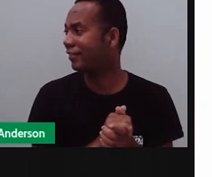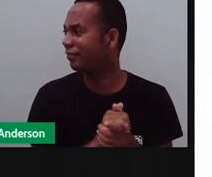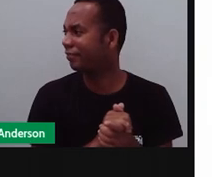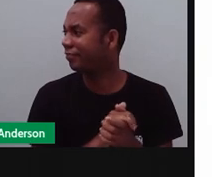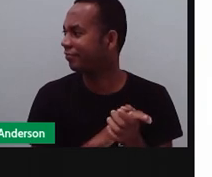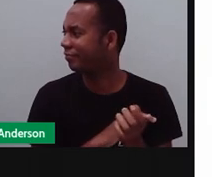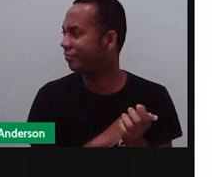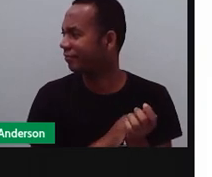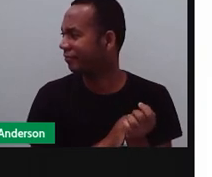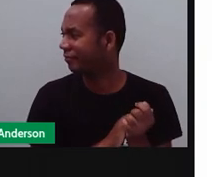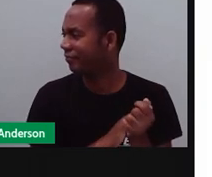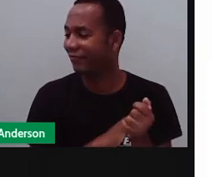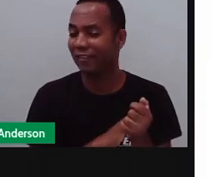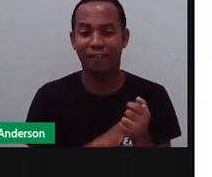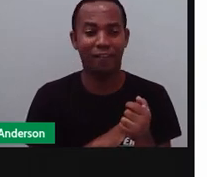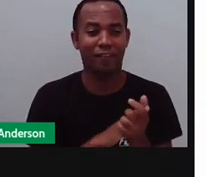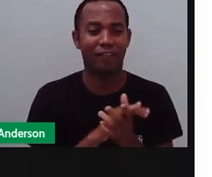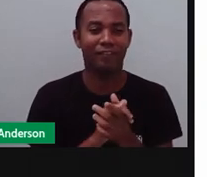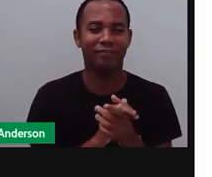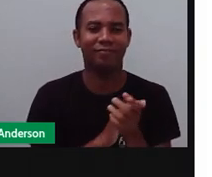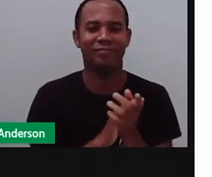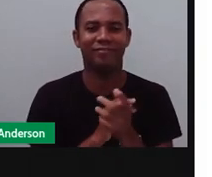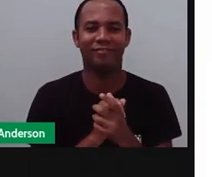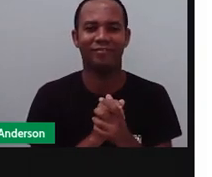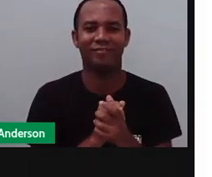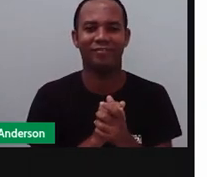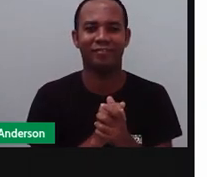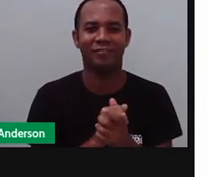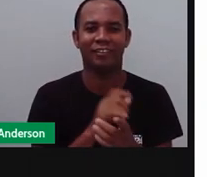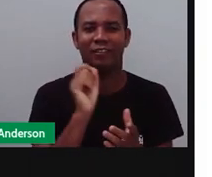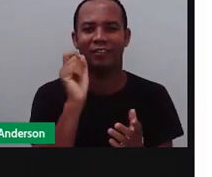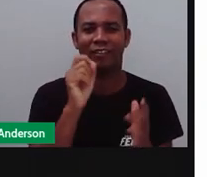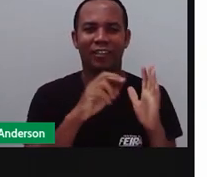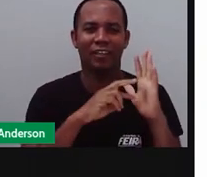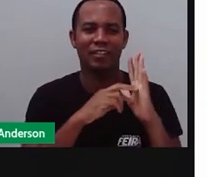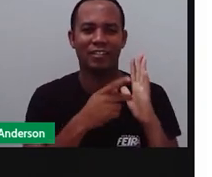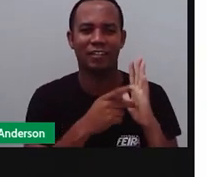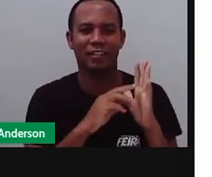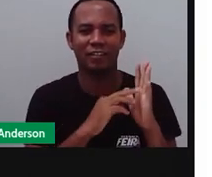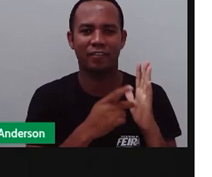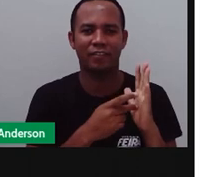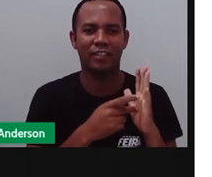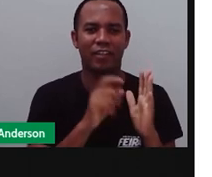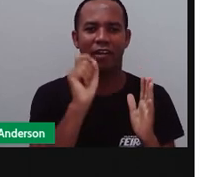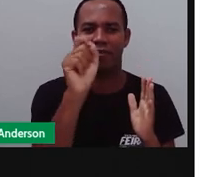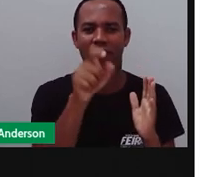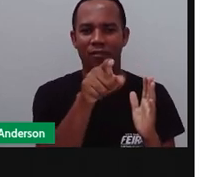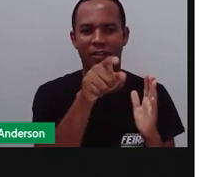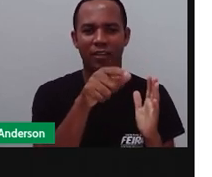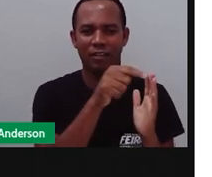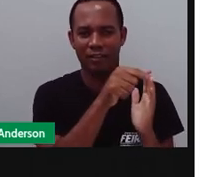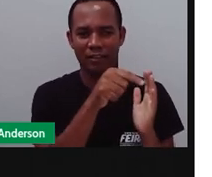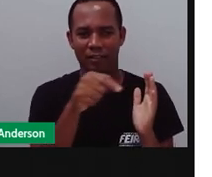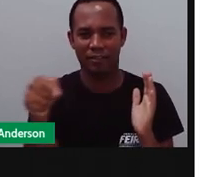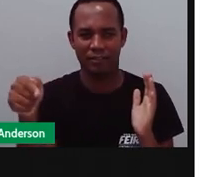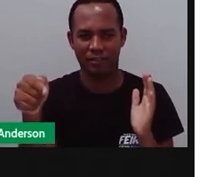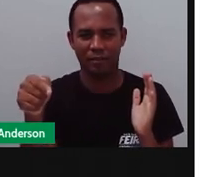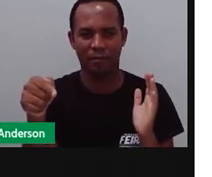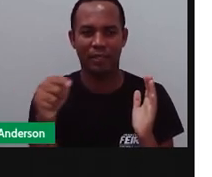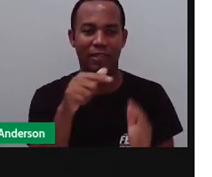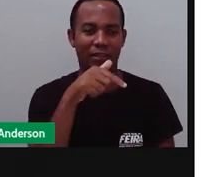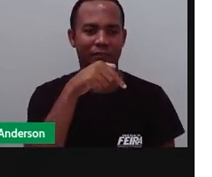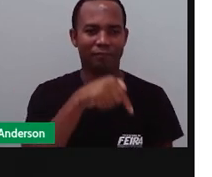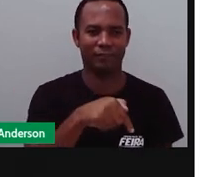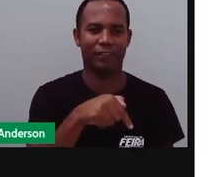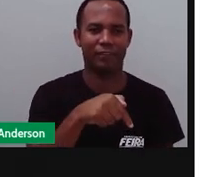Ah, é porque... Eu falo espanhol, Anderson. Que significa o quê? Sete semanas, né? Período em que Cristo ficou com os